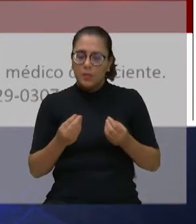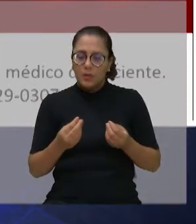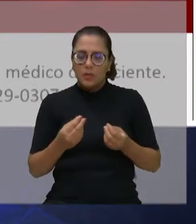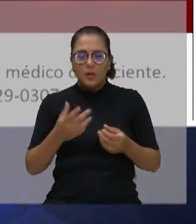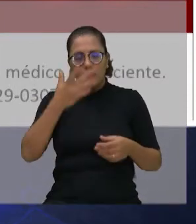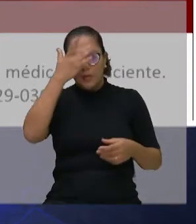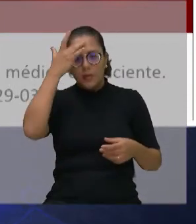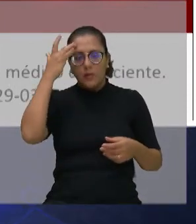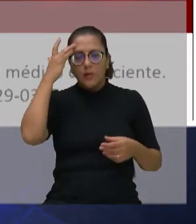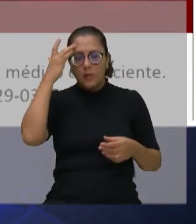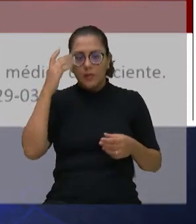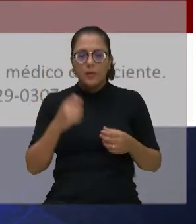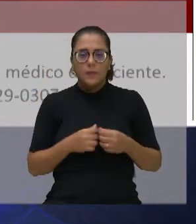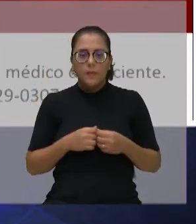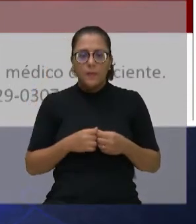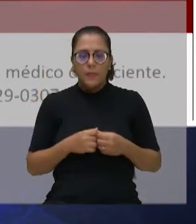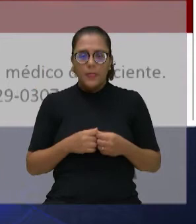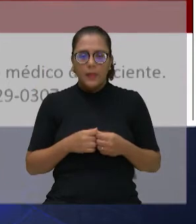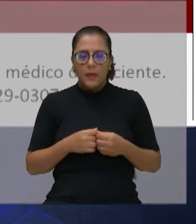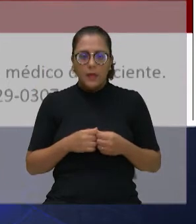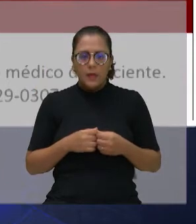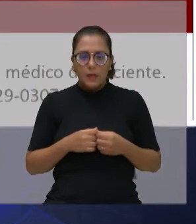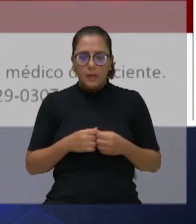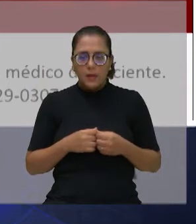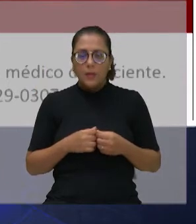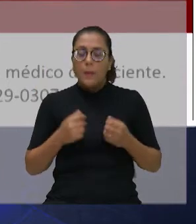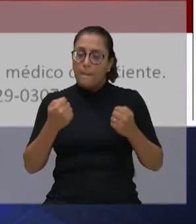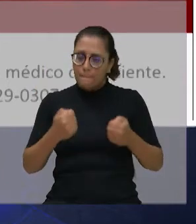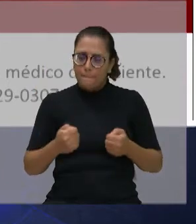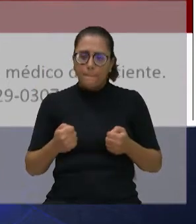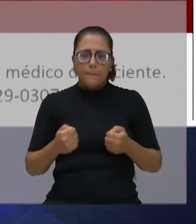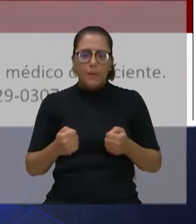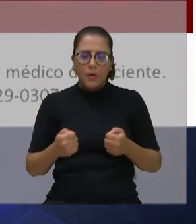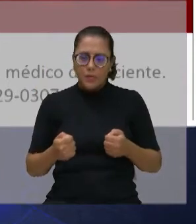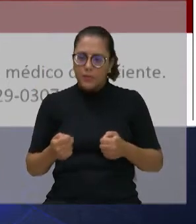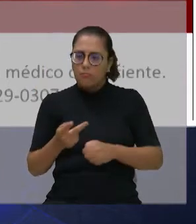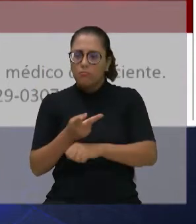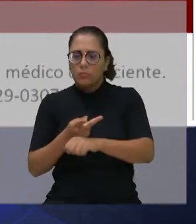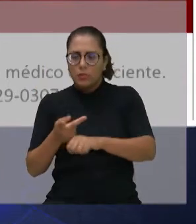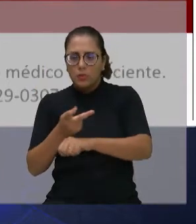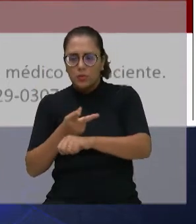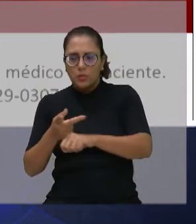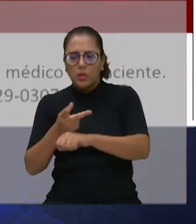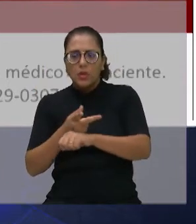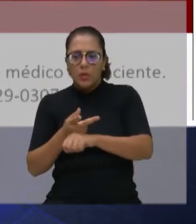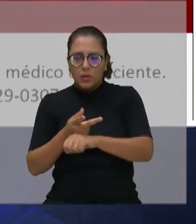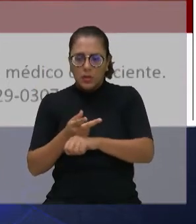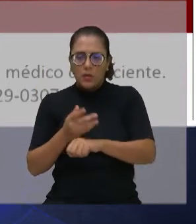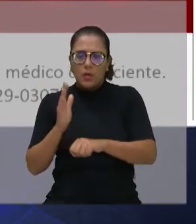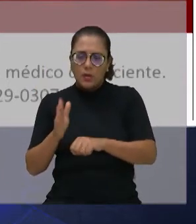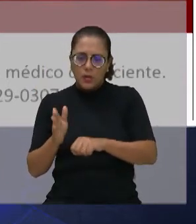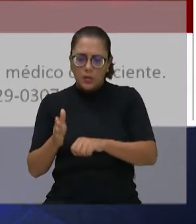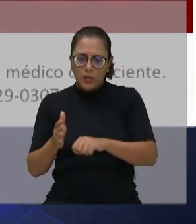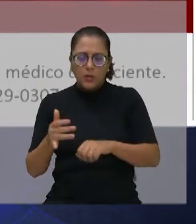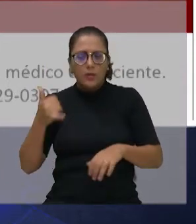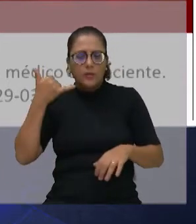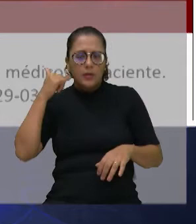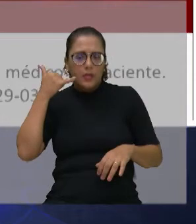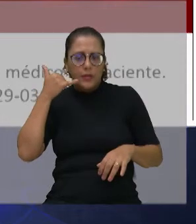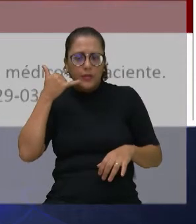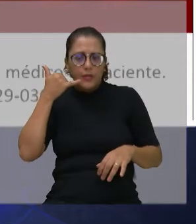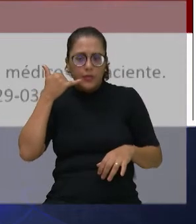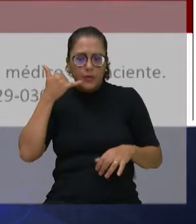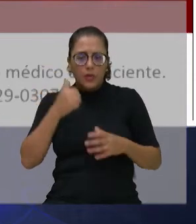inclusive queria deixar aqui que eles podem procurar, podem se cadastrar pelo telefone 919